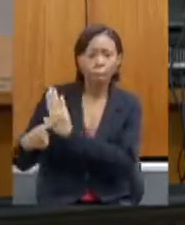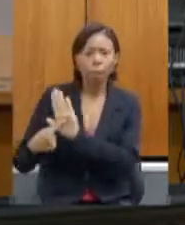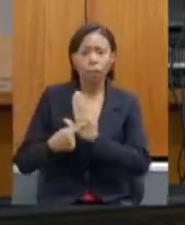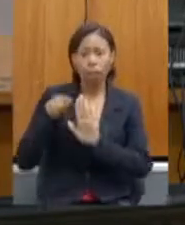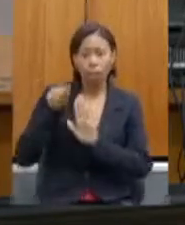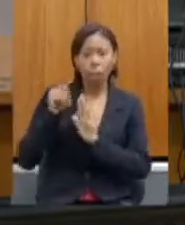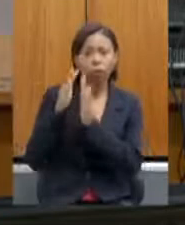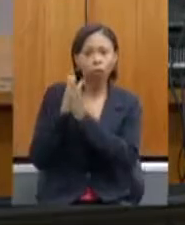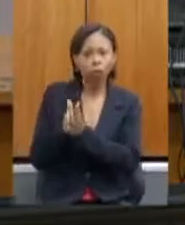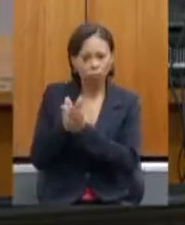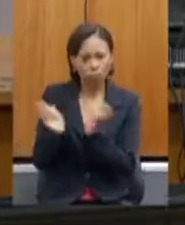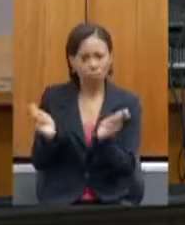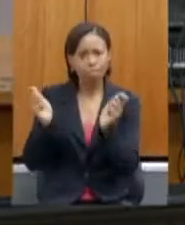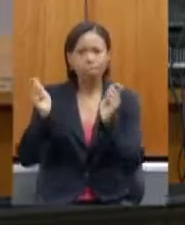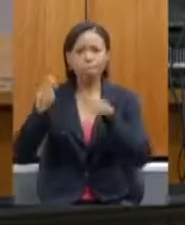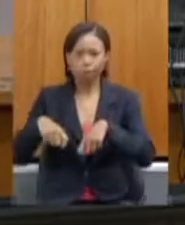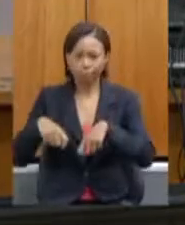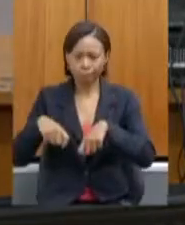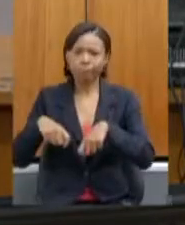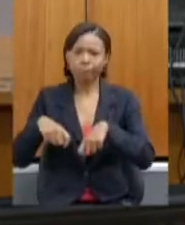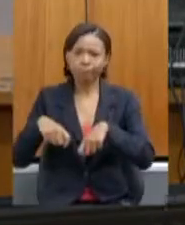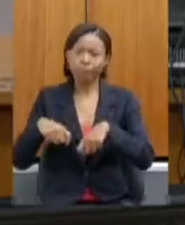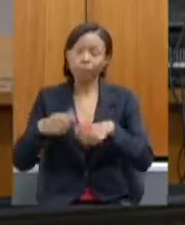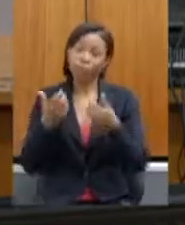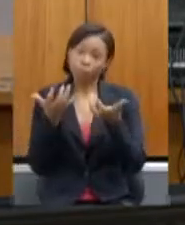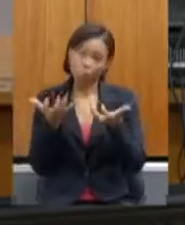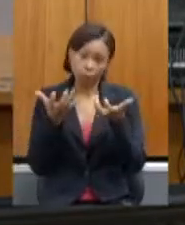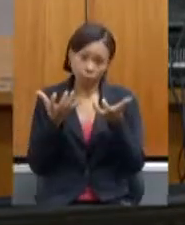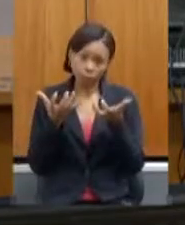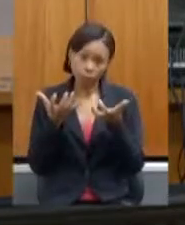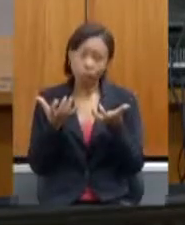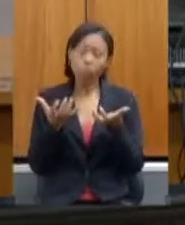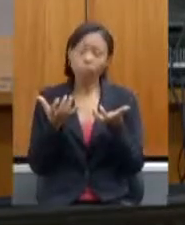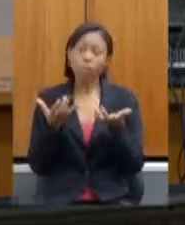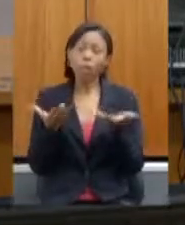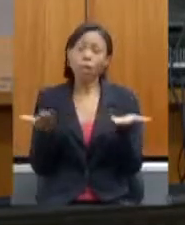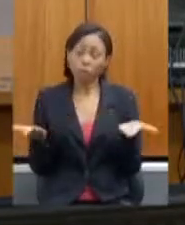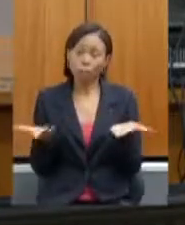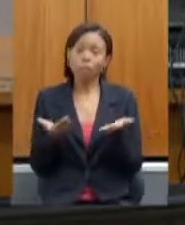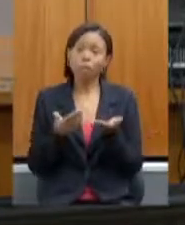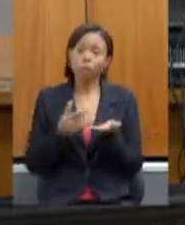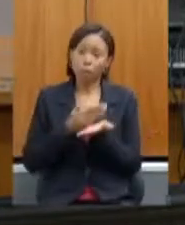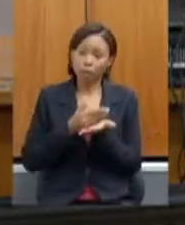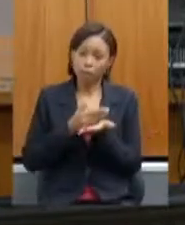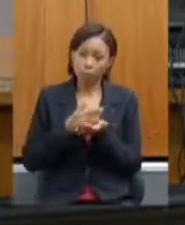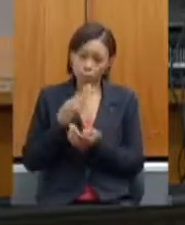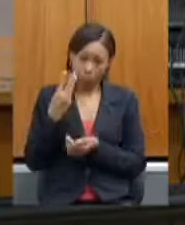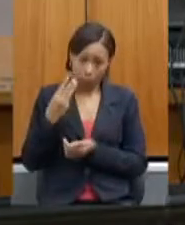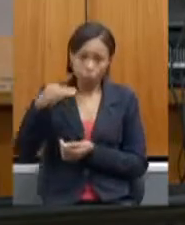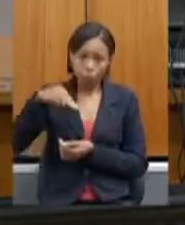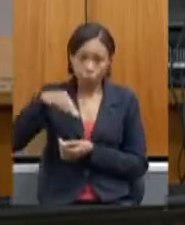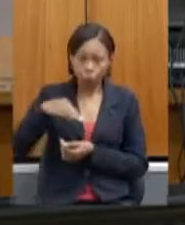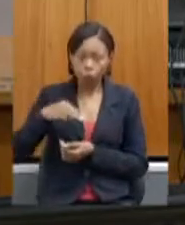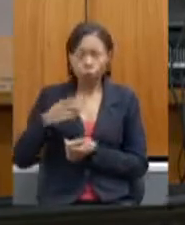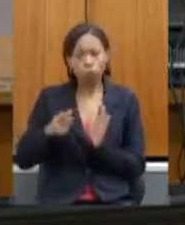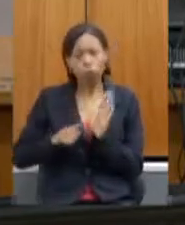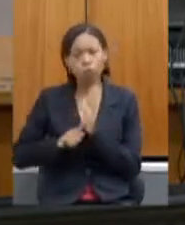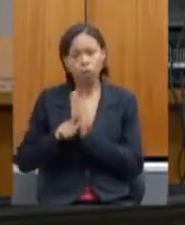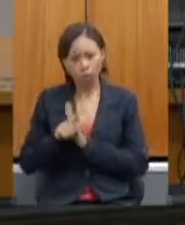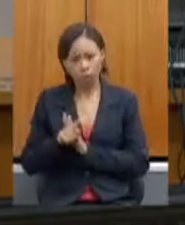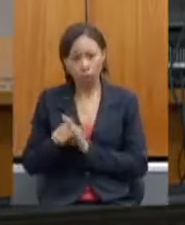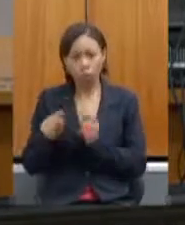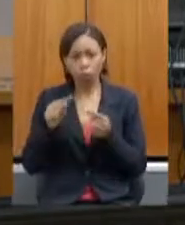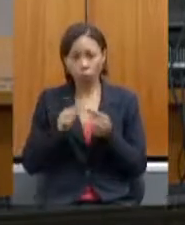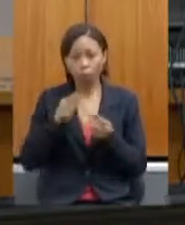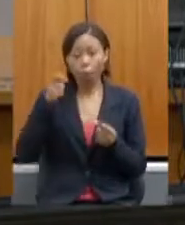que o Vale tem. Então, eu queria, nessas primeiras considerações desses três minutos, deixar essas perguntas. a questão